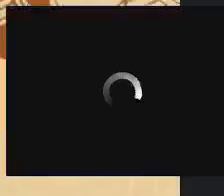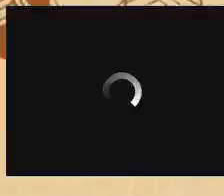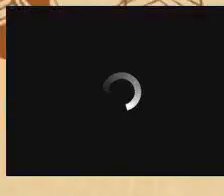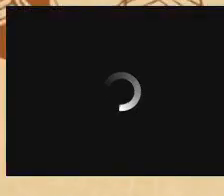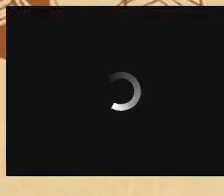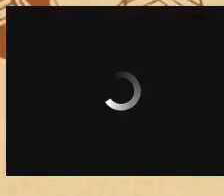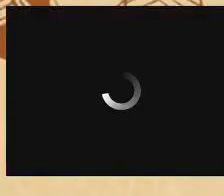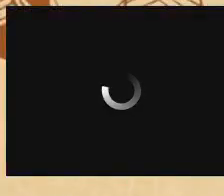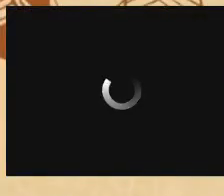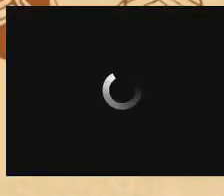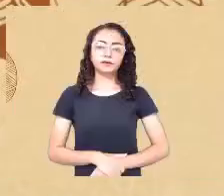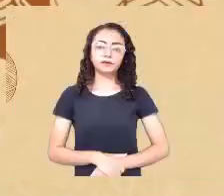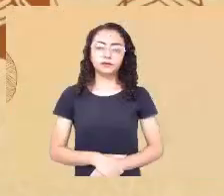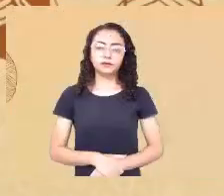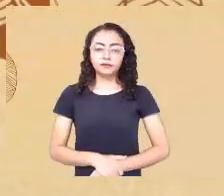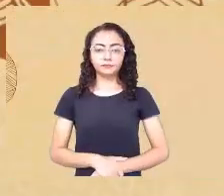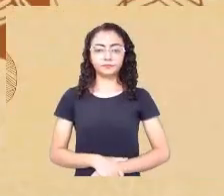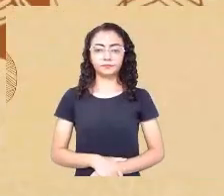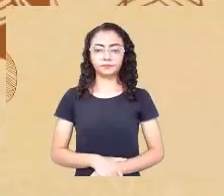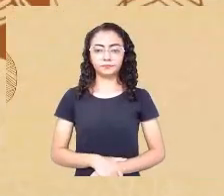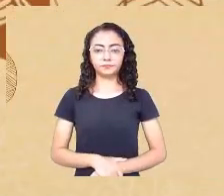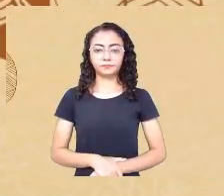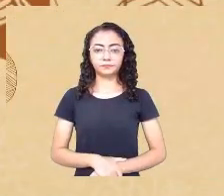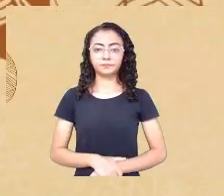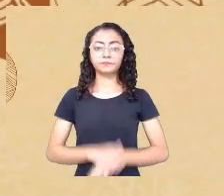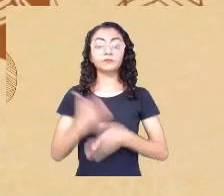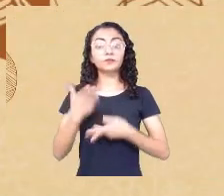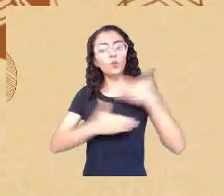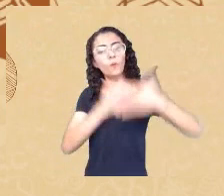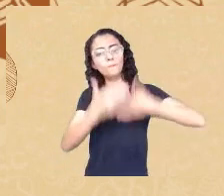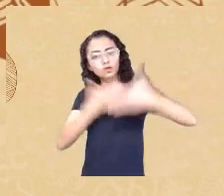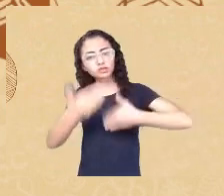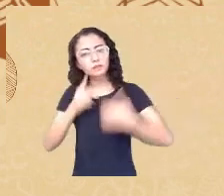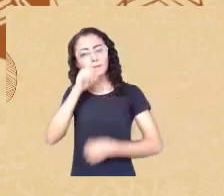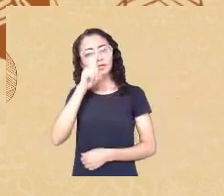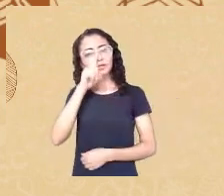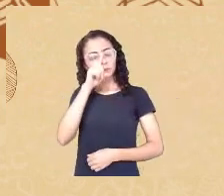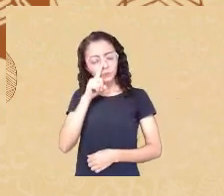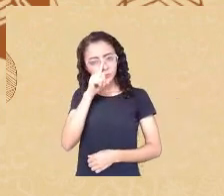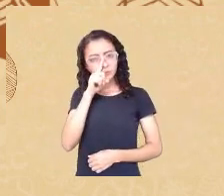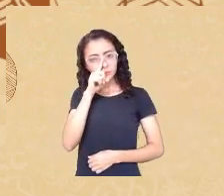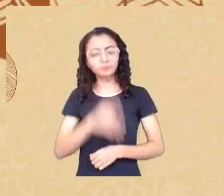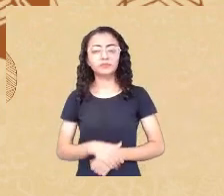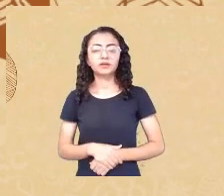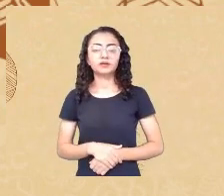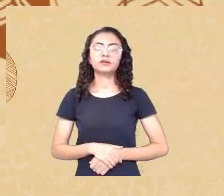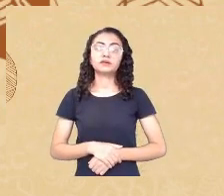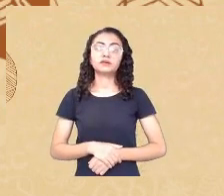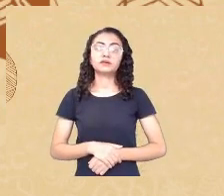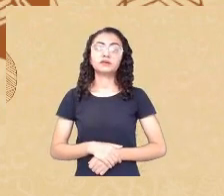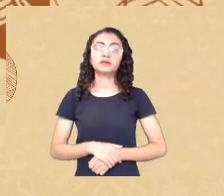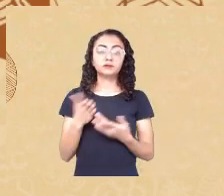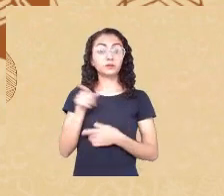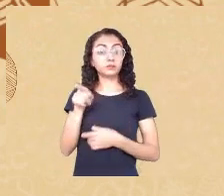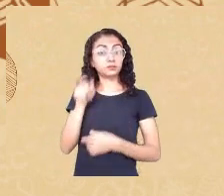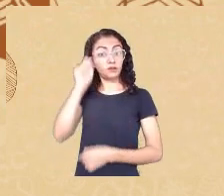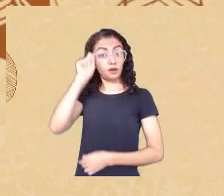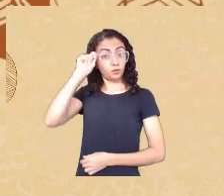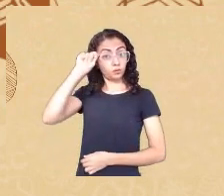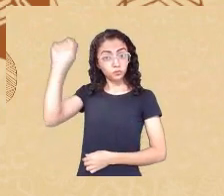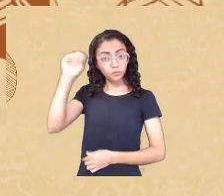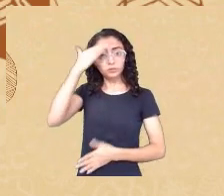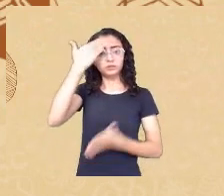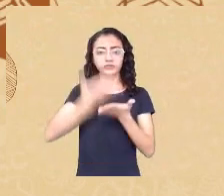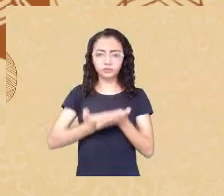perigoso que foi Lewis Thurman Thurman acreditava que a inteligência era inata e por isso